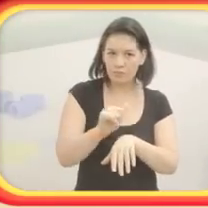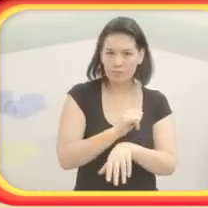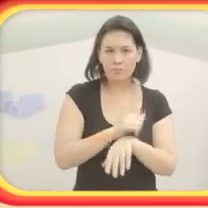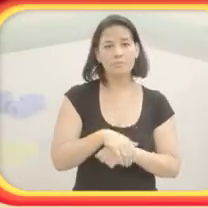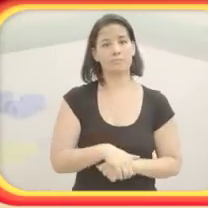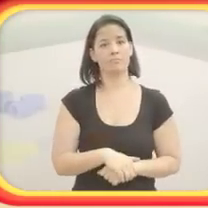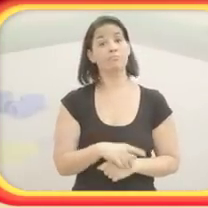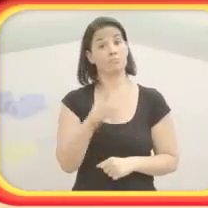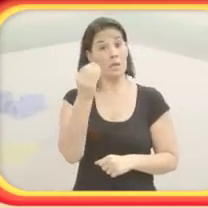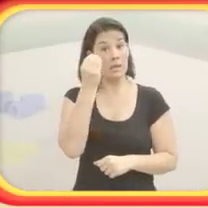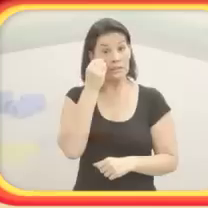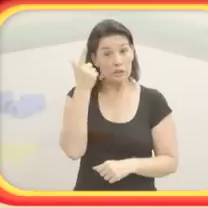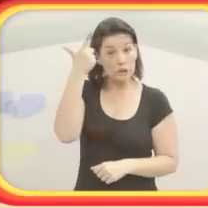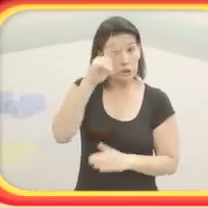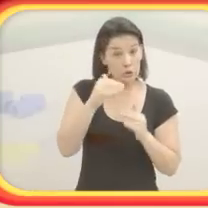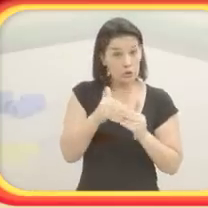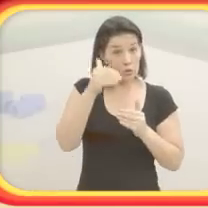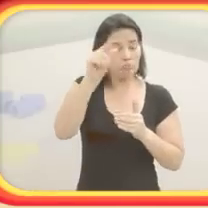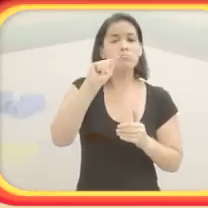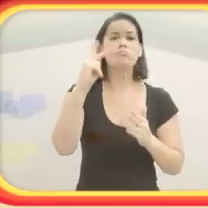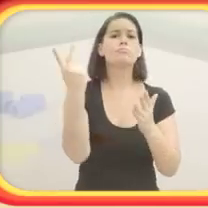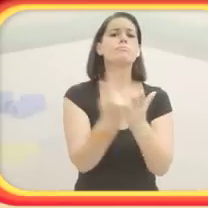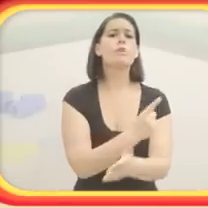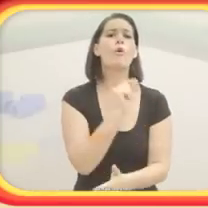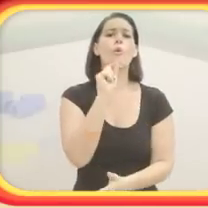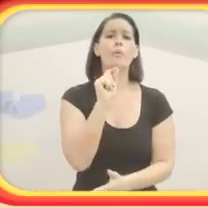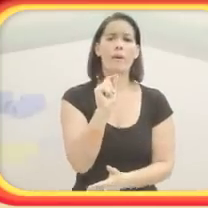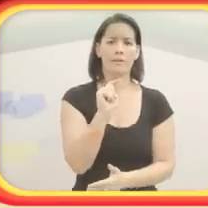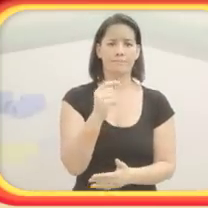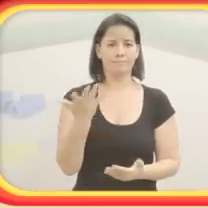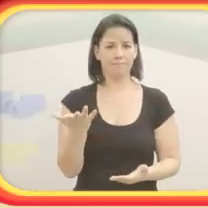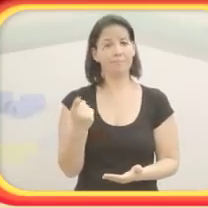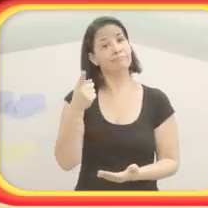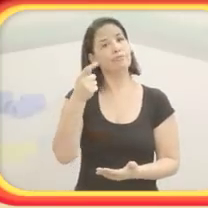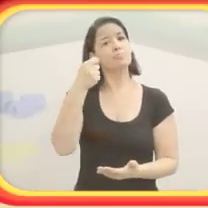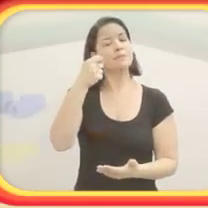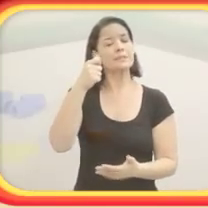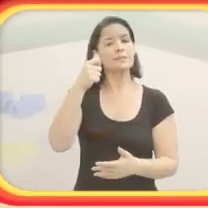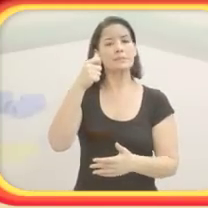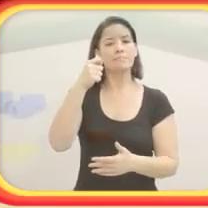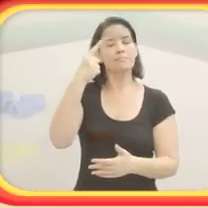percebiam que não dava certo. Vamos fazer novamente.